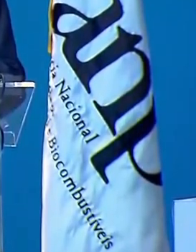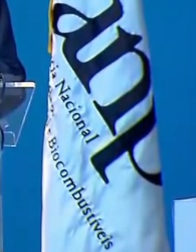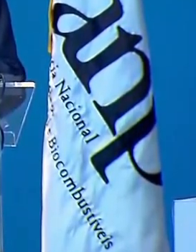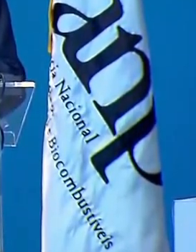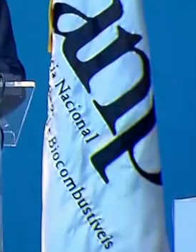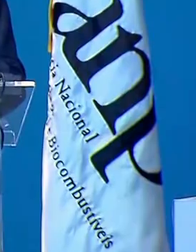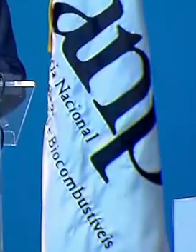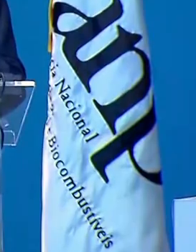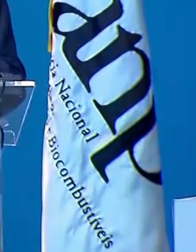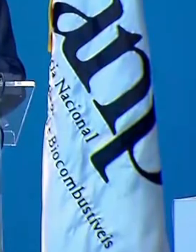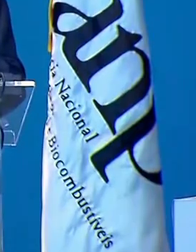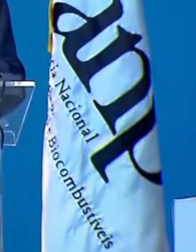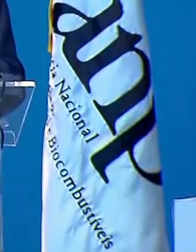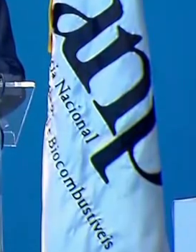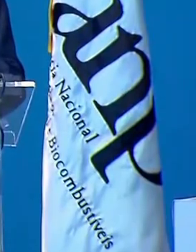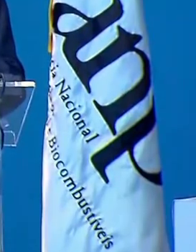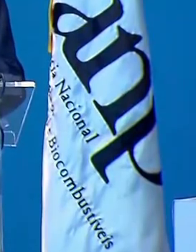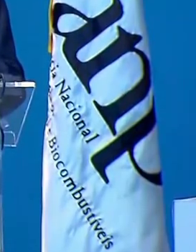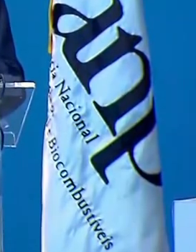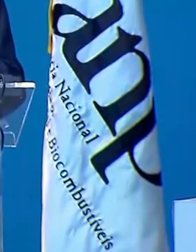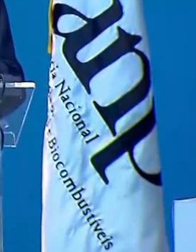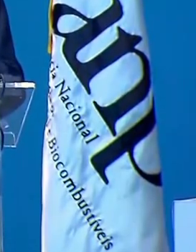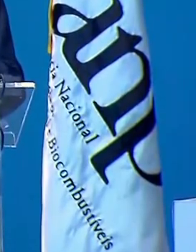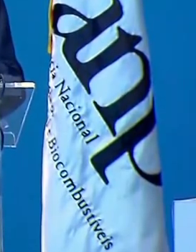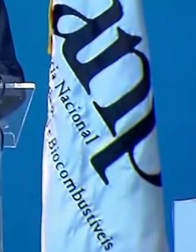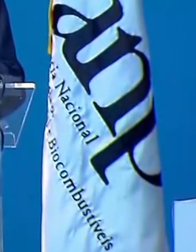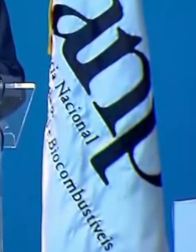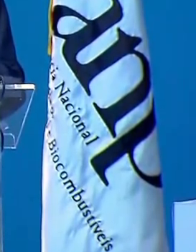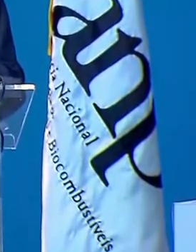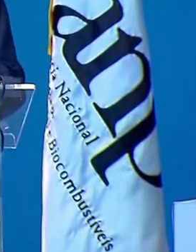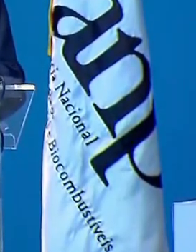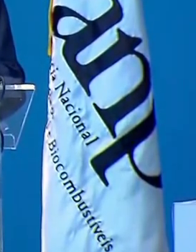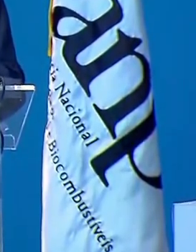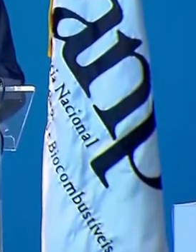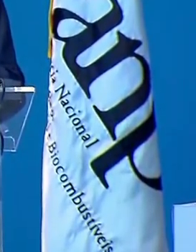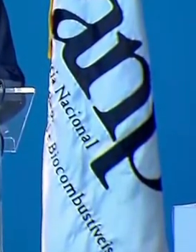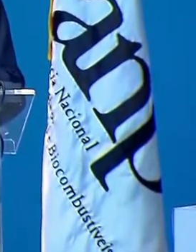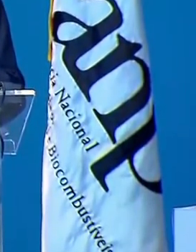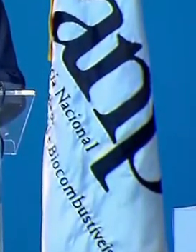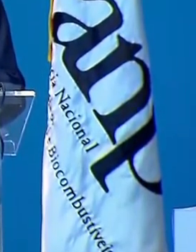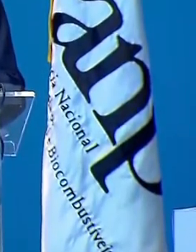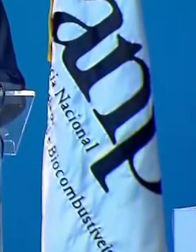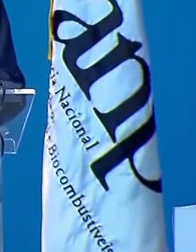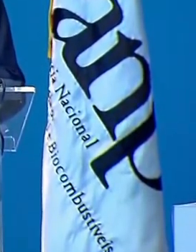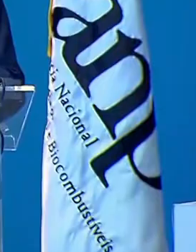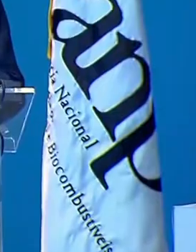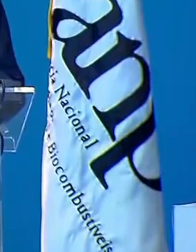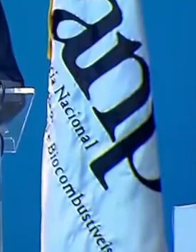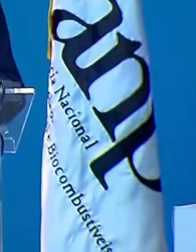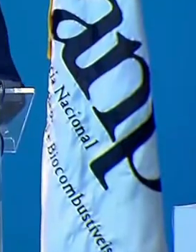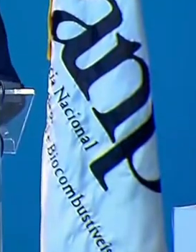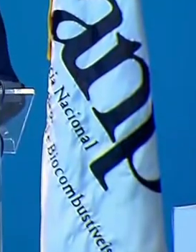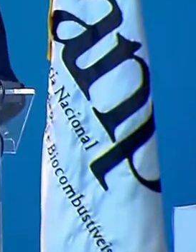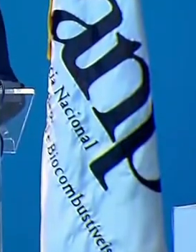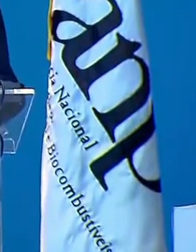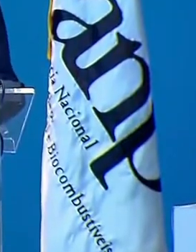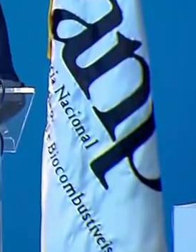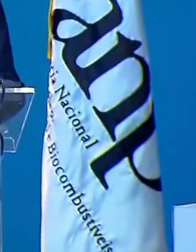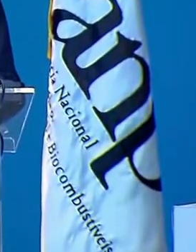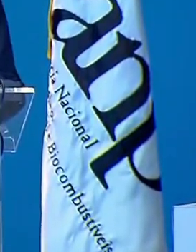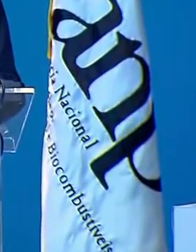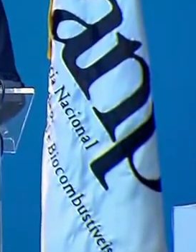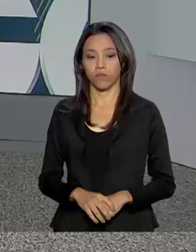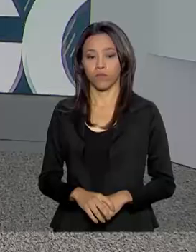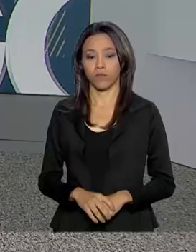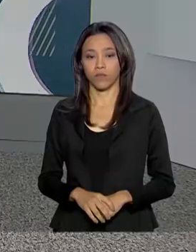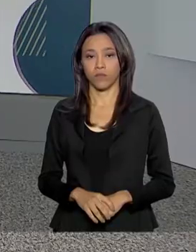O Brasil se consolidará como exportador e será um dos cinco maiores produtores de petróleo do